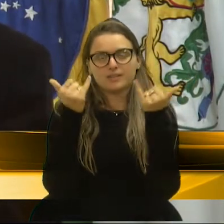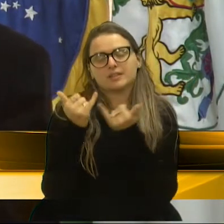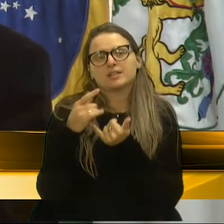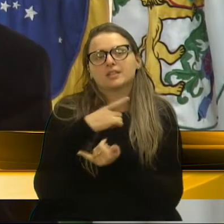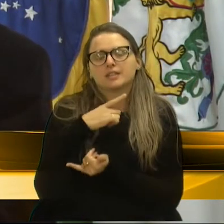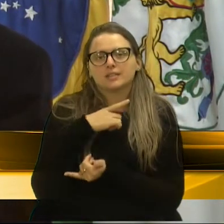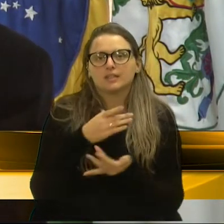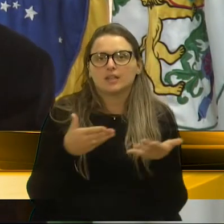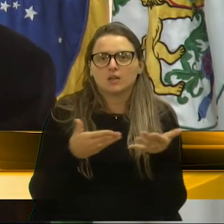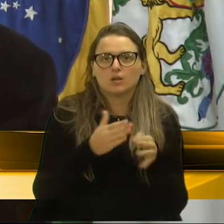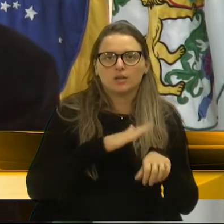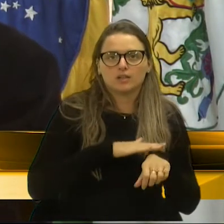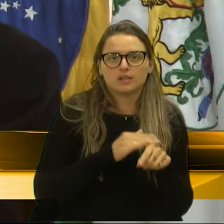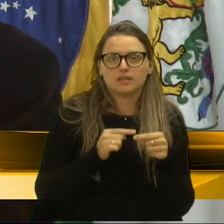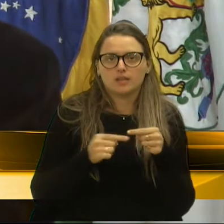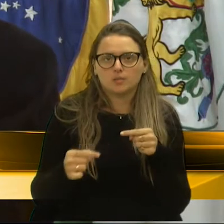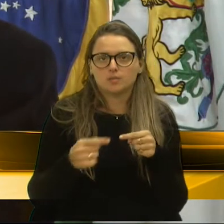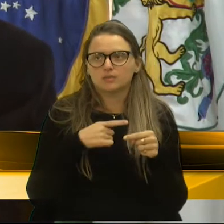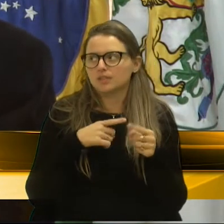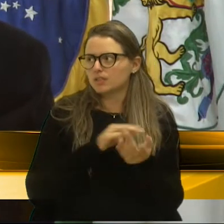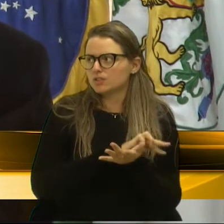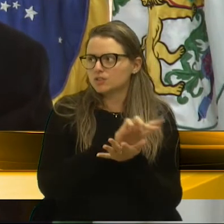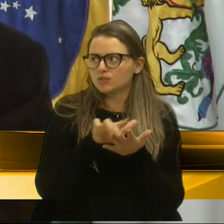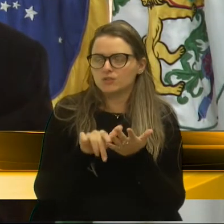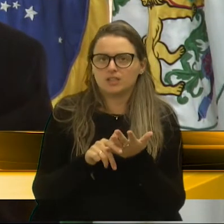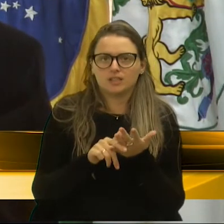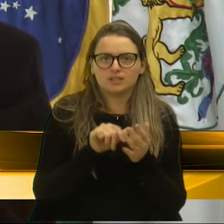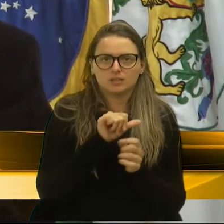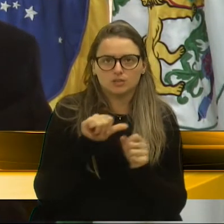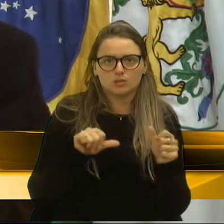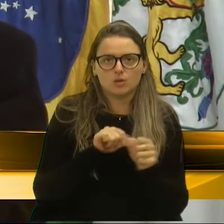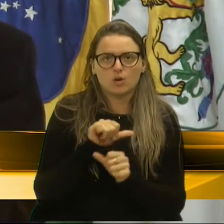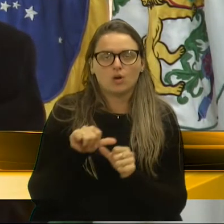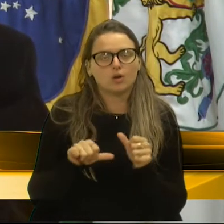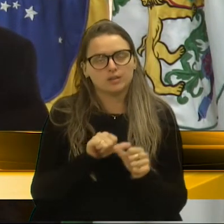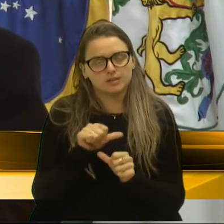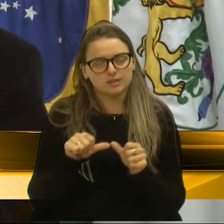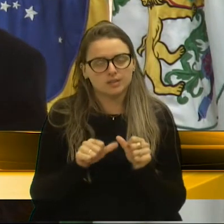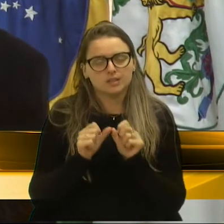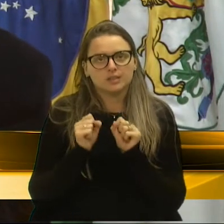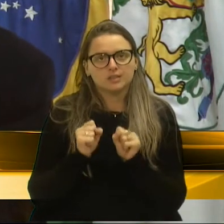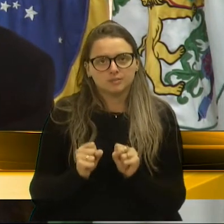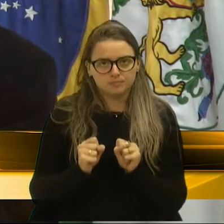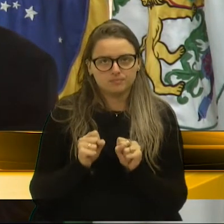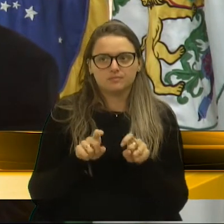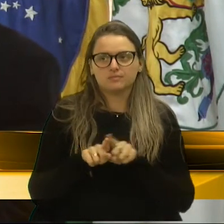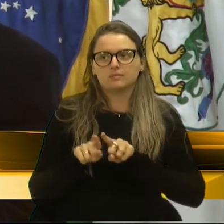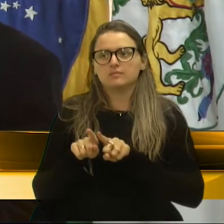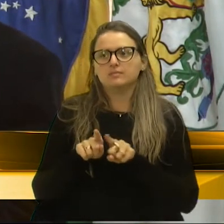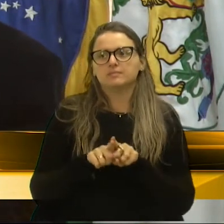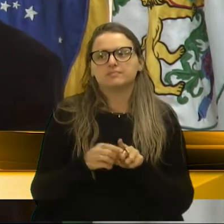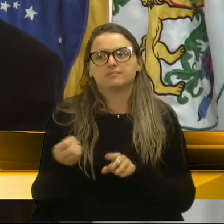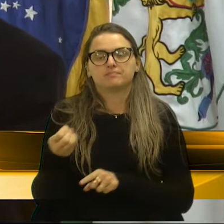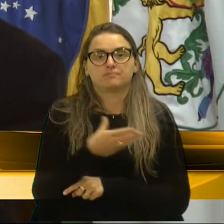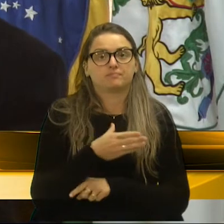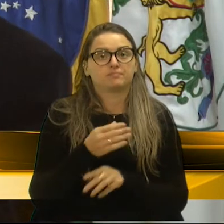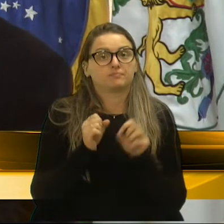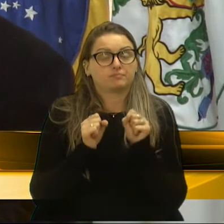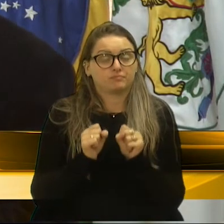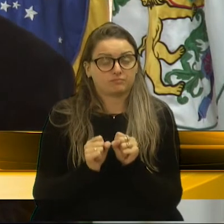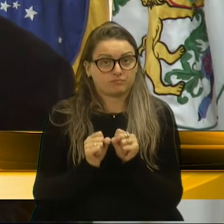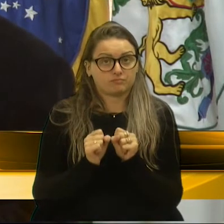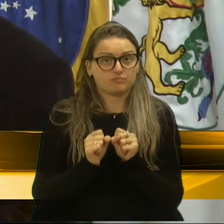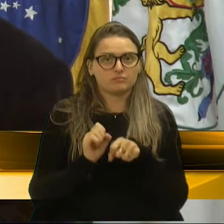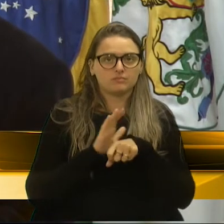vésperas de ter uma série de outras alterações, que poderão e que estão vindo, que vão impactar